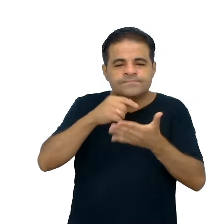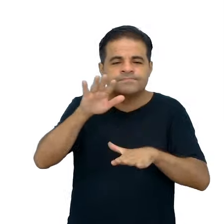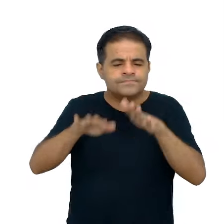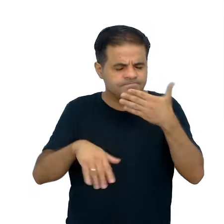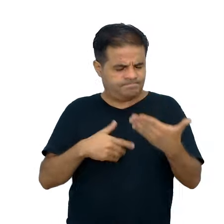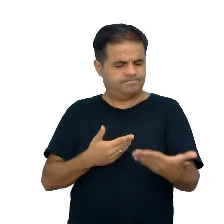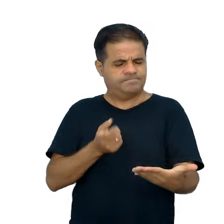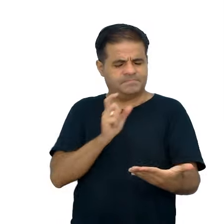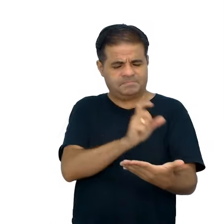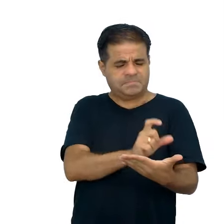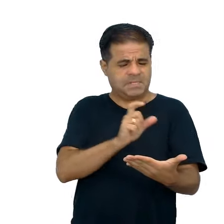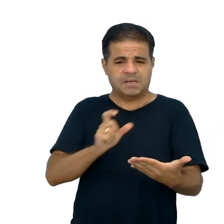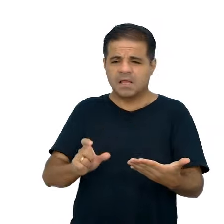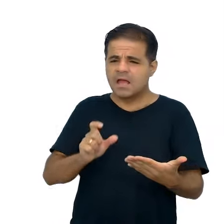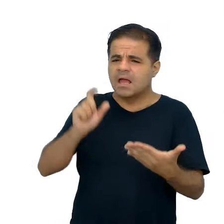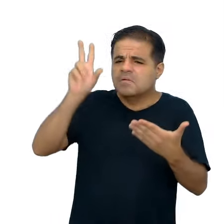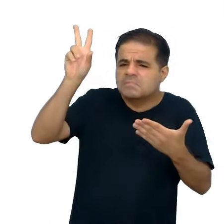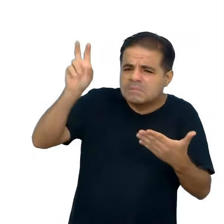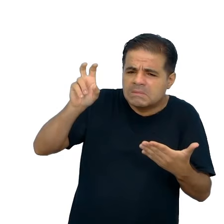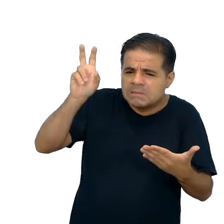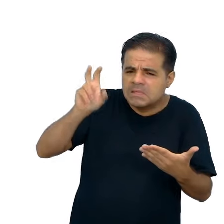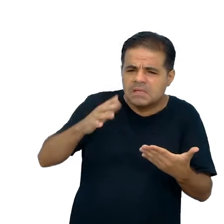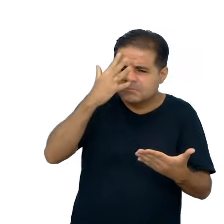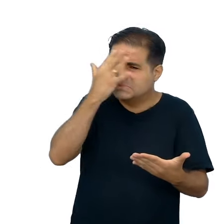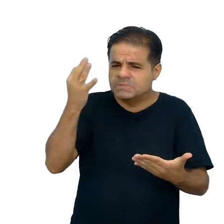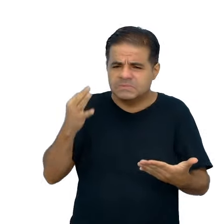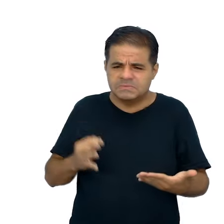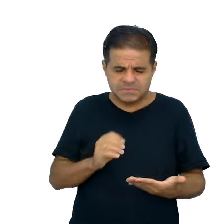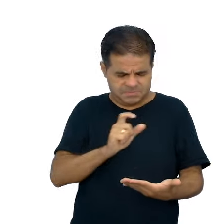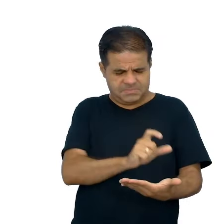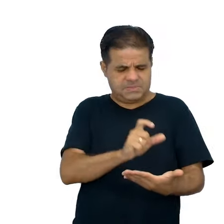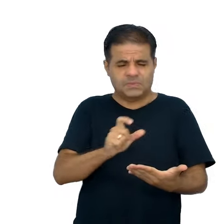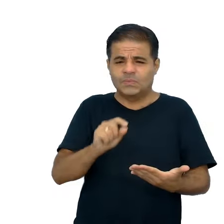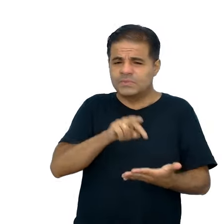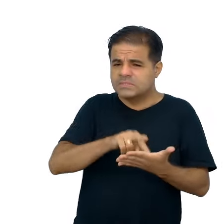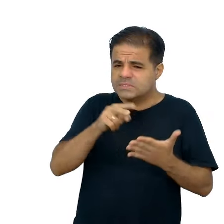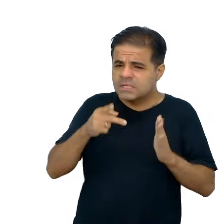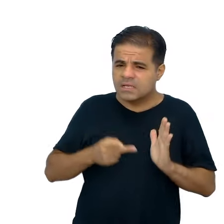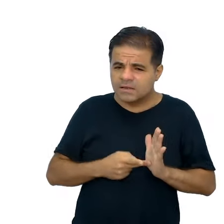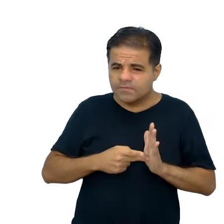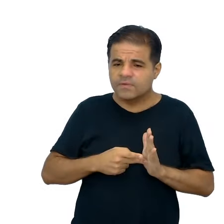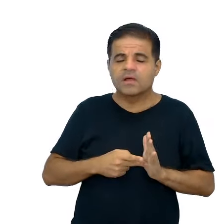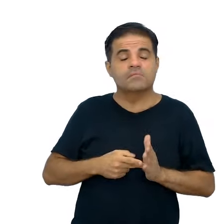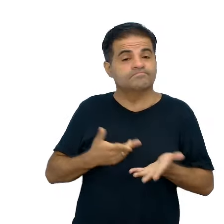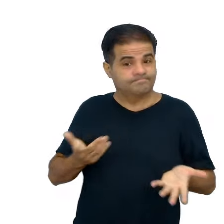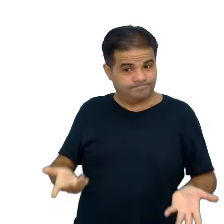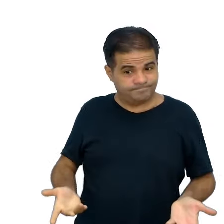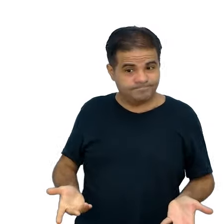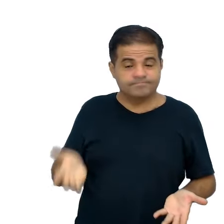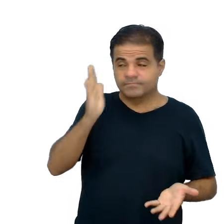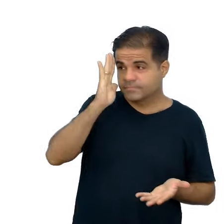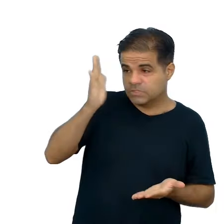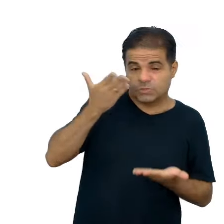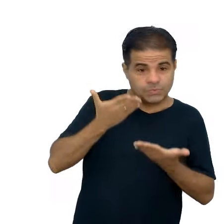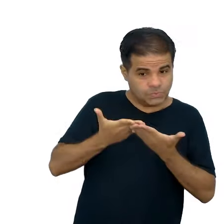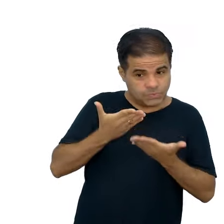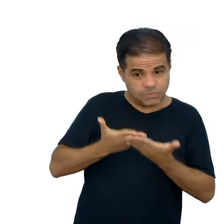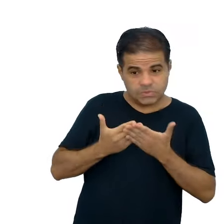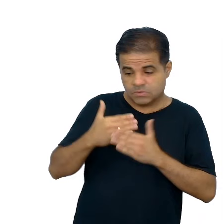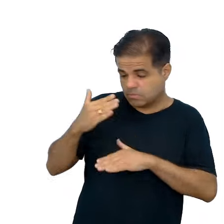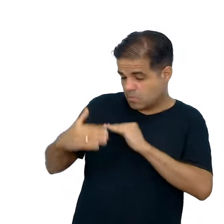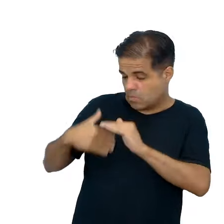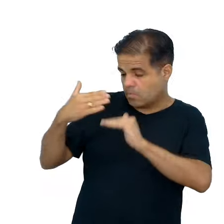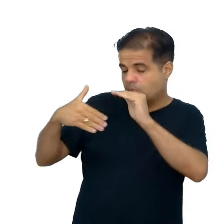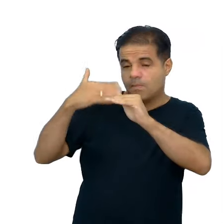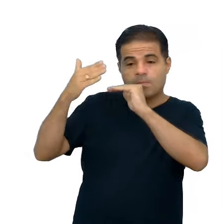vezes, buscar os termos difíceis para compreender melhor, né, então, imagina para o estudante também como se processa